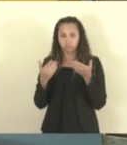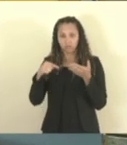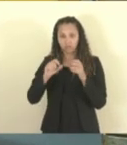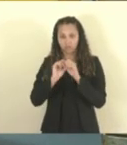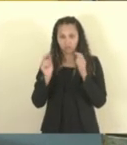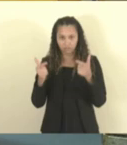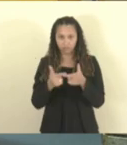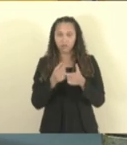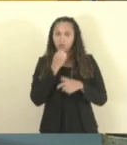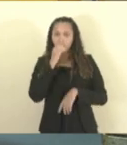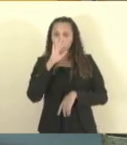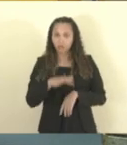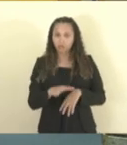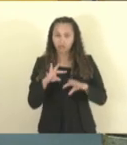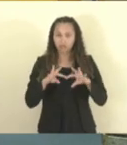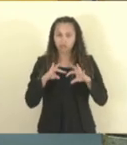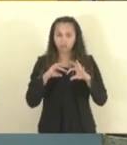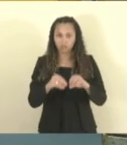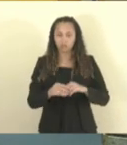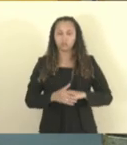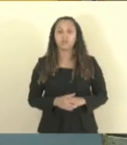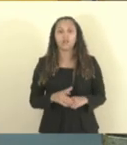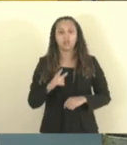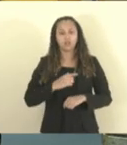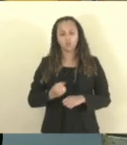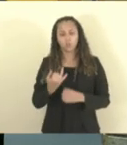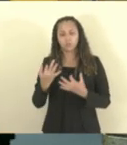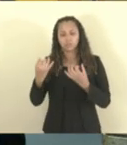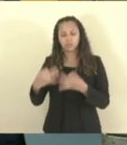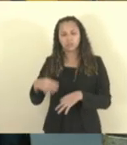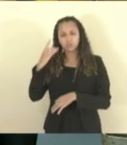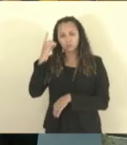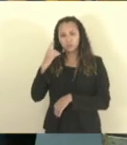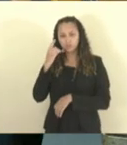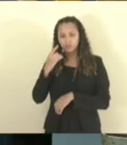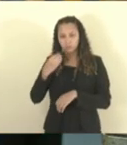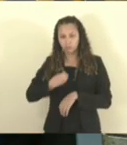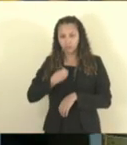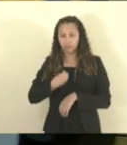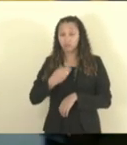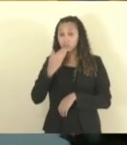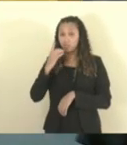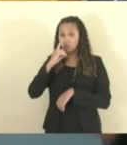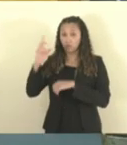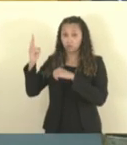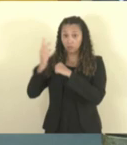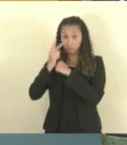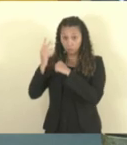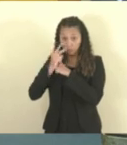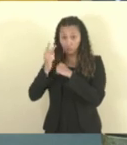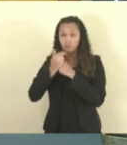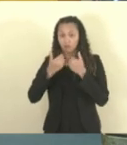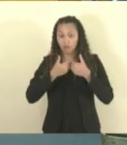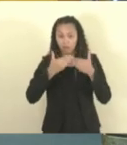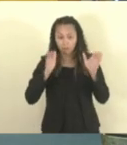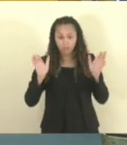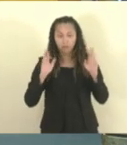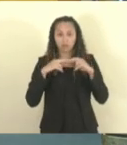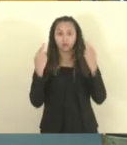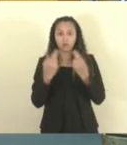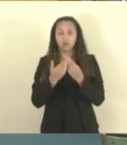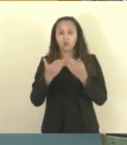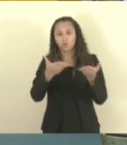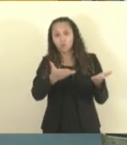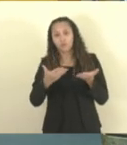Boa tarde a todos. Havendo coro, invocando a proteção de Deus, declaro aberta essa sessão e convido o deputado